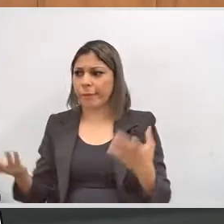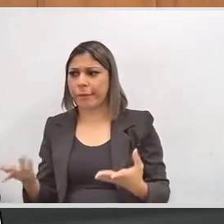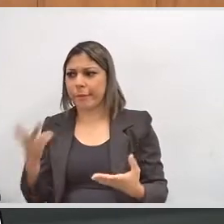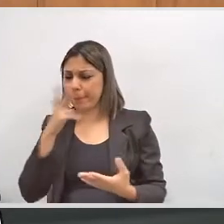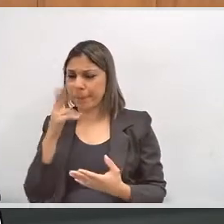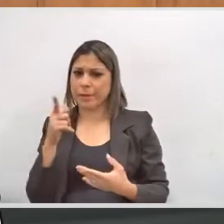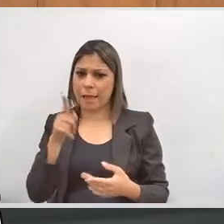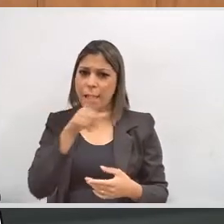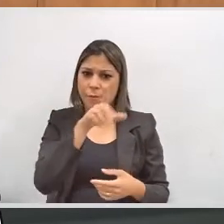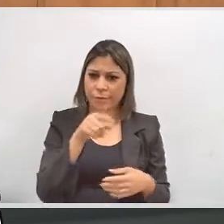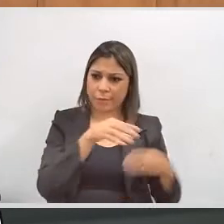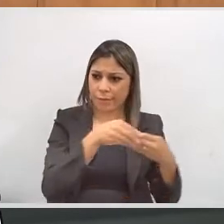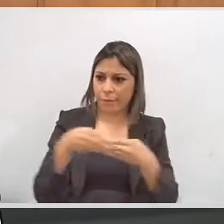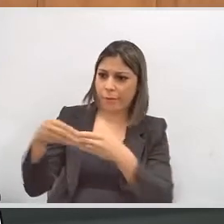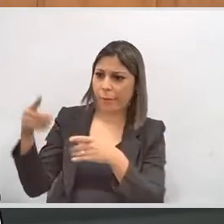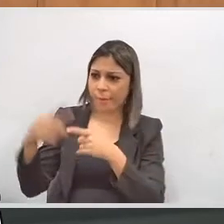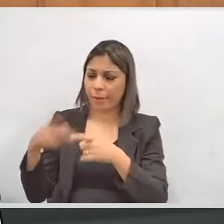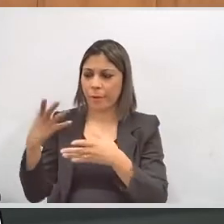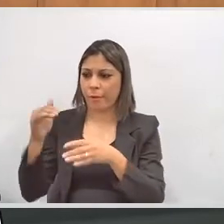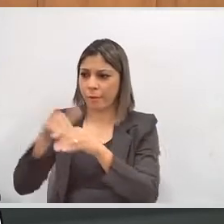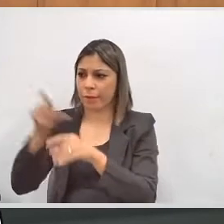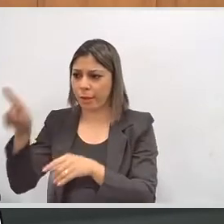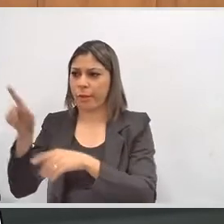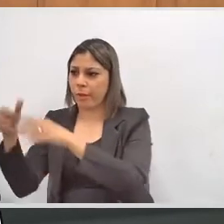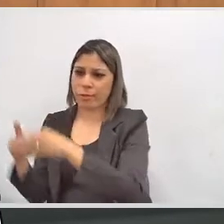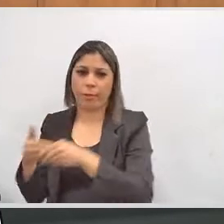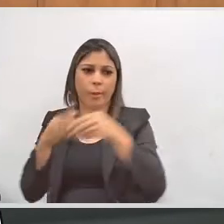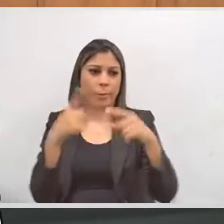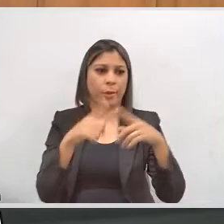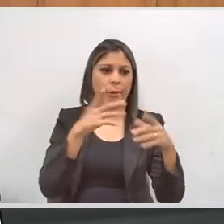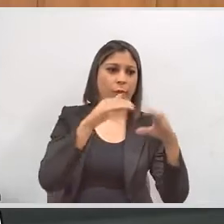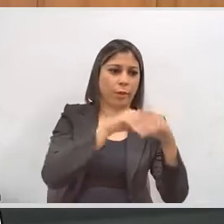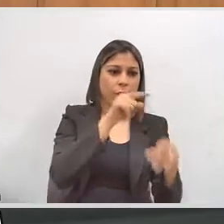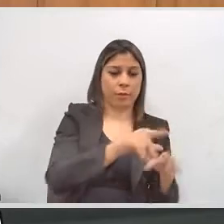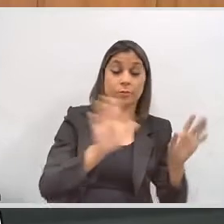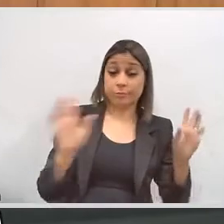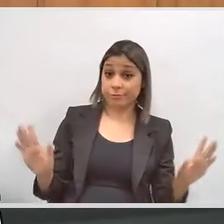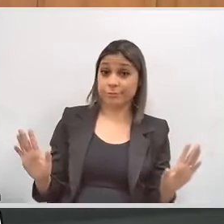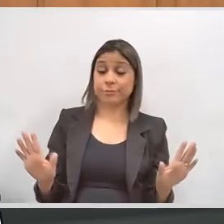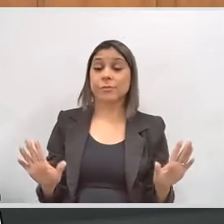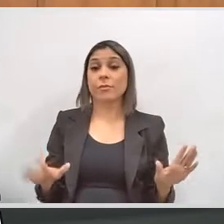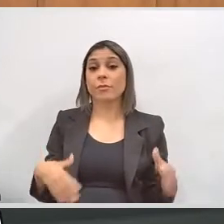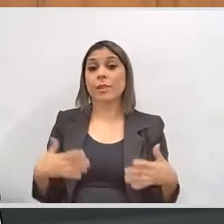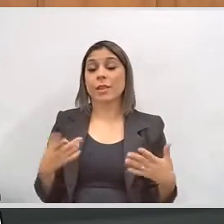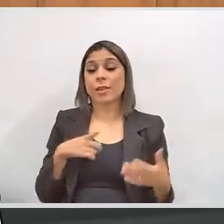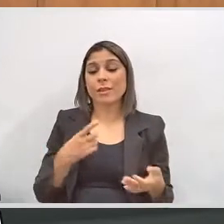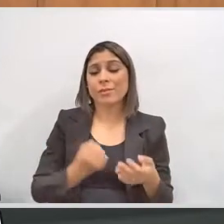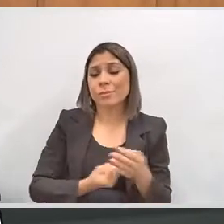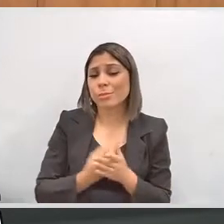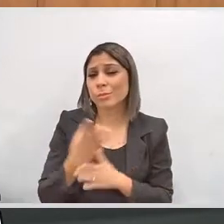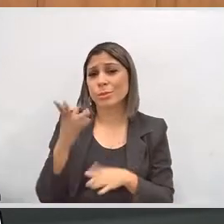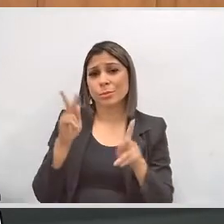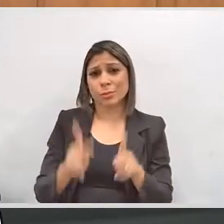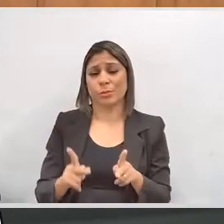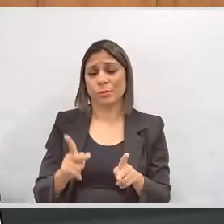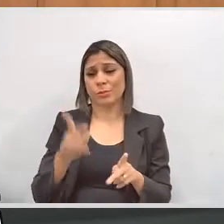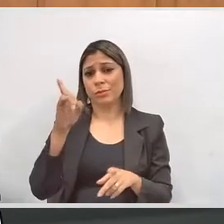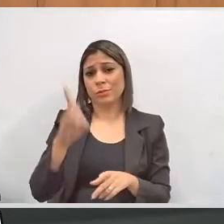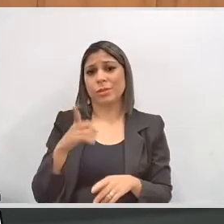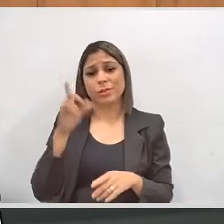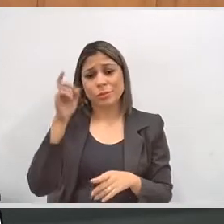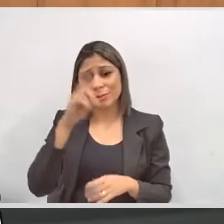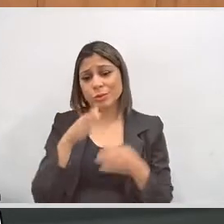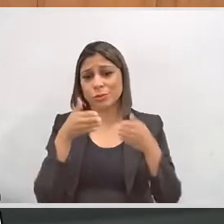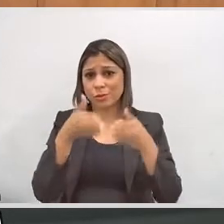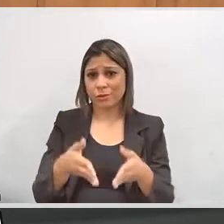candidato para votar no vereador ou no prefeital. Para nós, do Movimento Tapaia, nós também temos muitas pessoas com deficiência que têm a dificuldade do